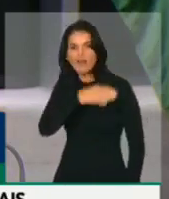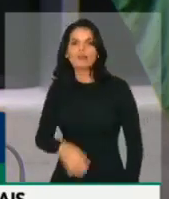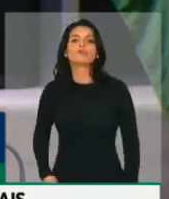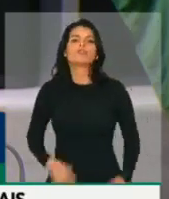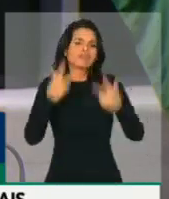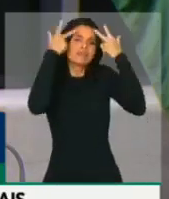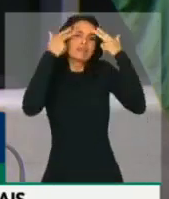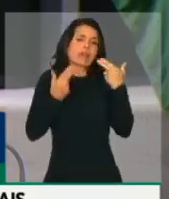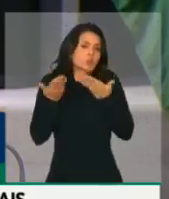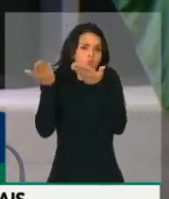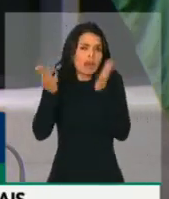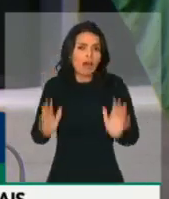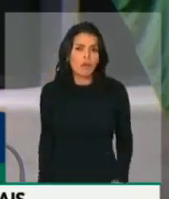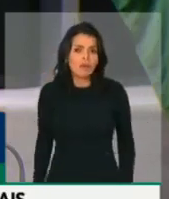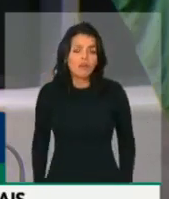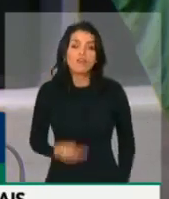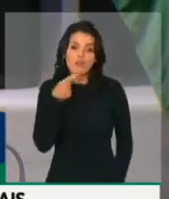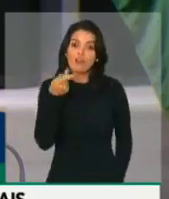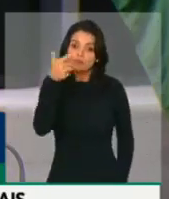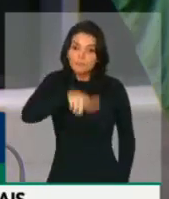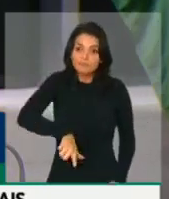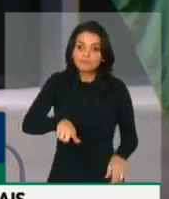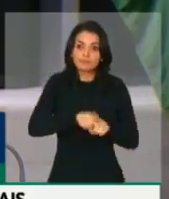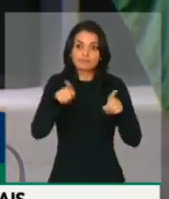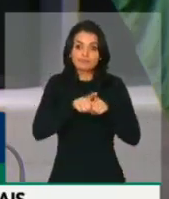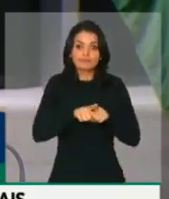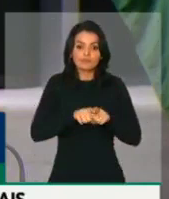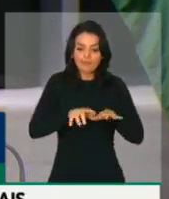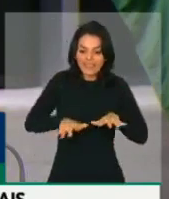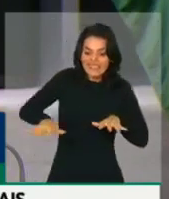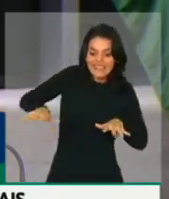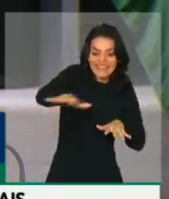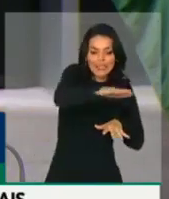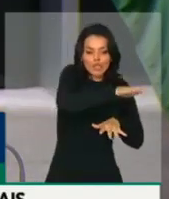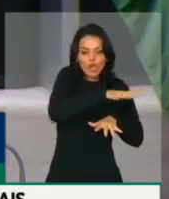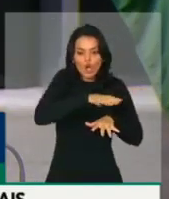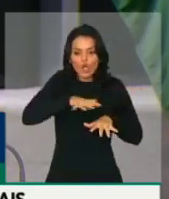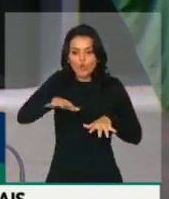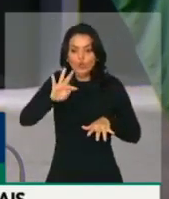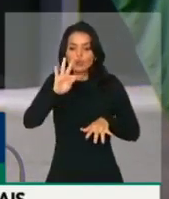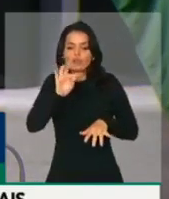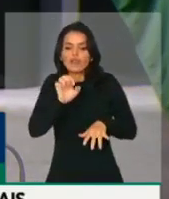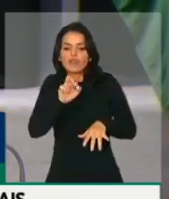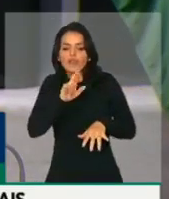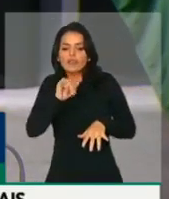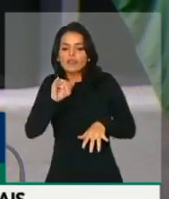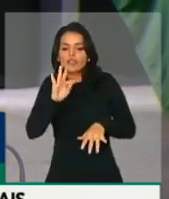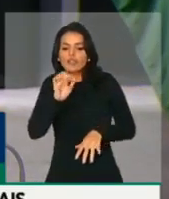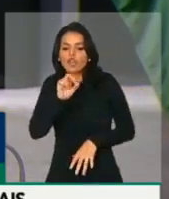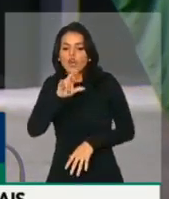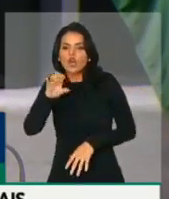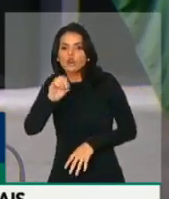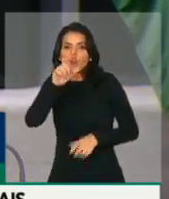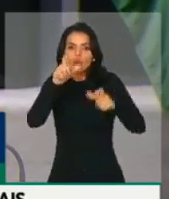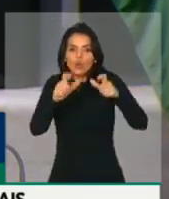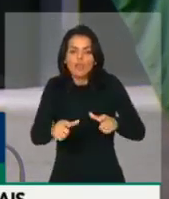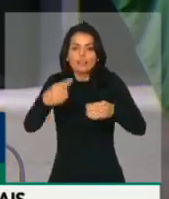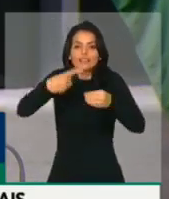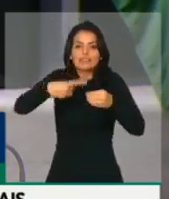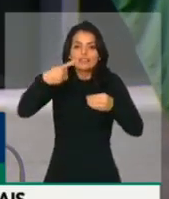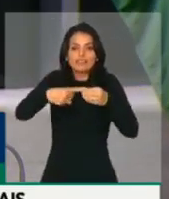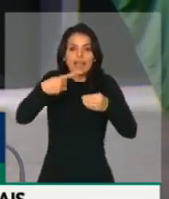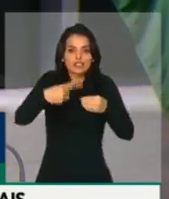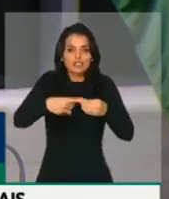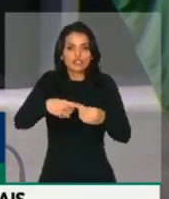Eu digo mais. Extensão territorial. Eu estou falando de uma cidade do Rio de Janeiro que está mexicanizada,